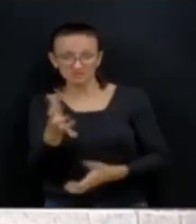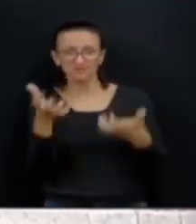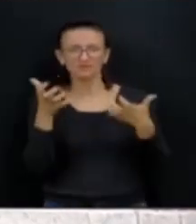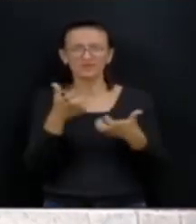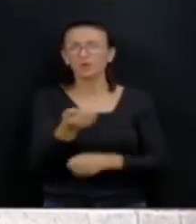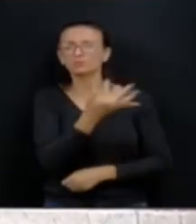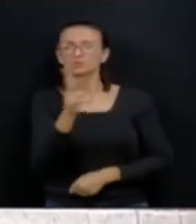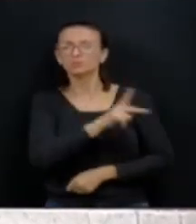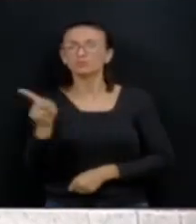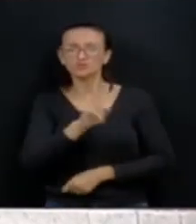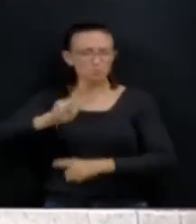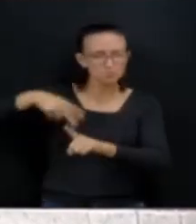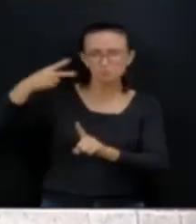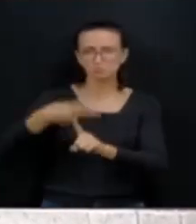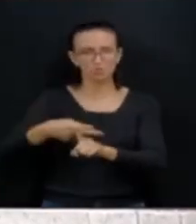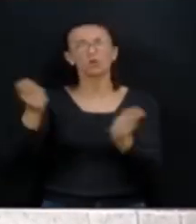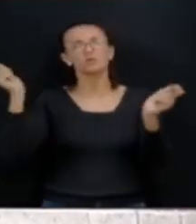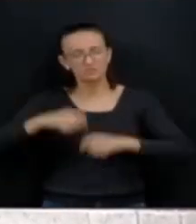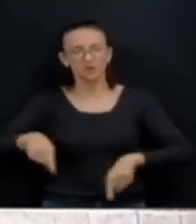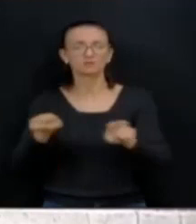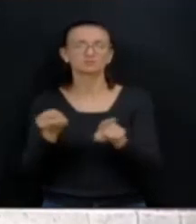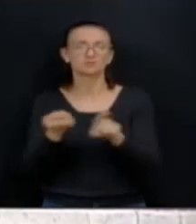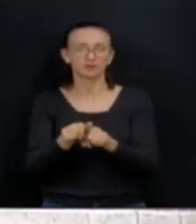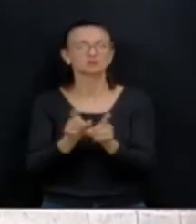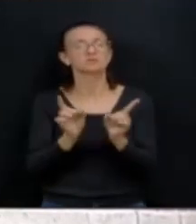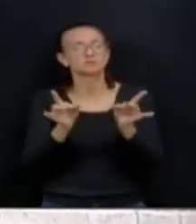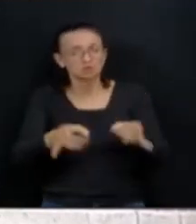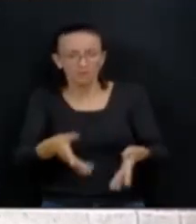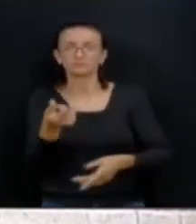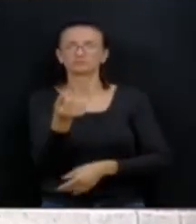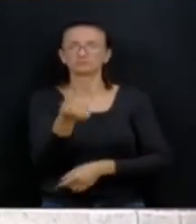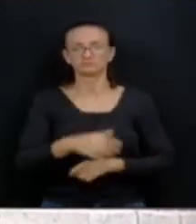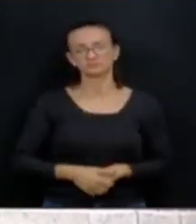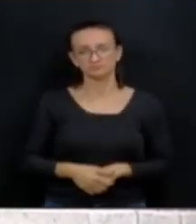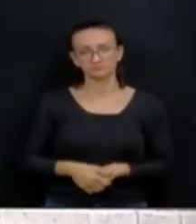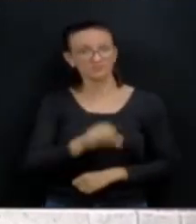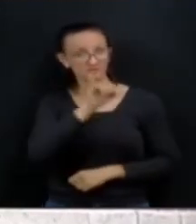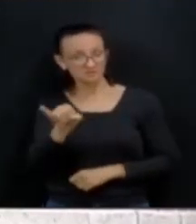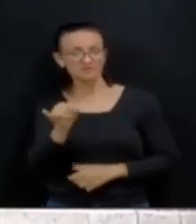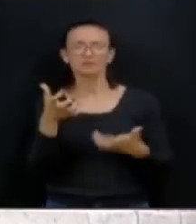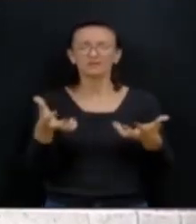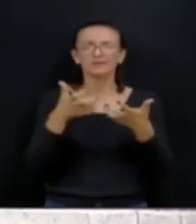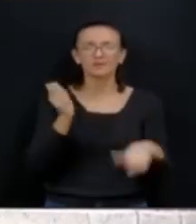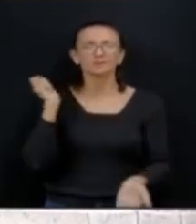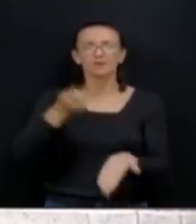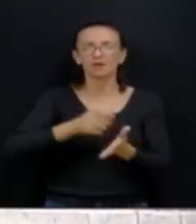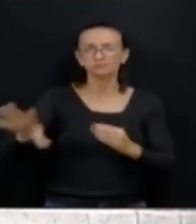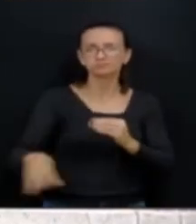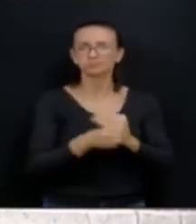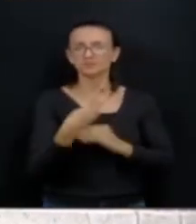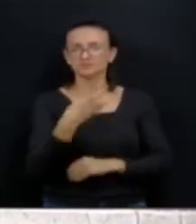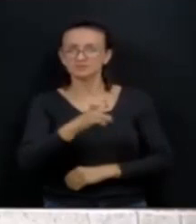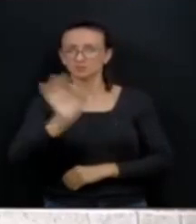número de professores ao dobro, dava e sobrava. Se quisesse pagar a reposição dos 35%